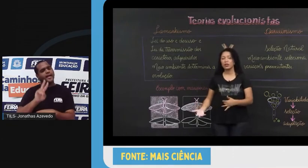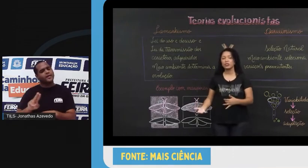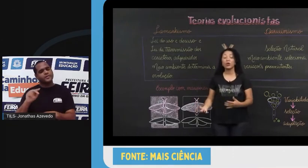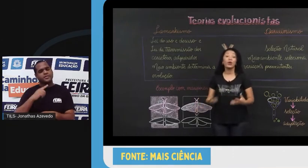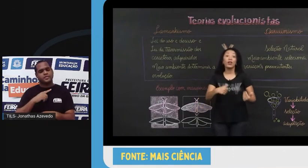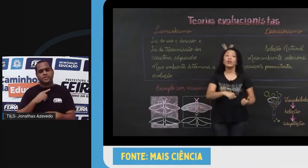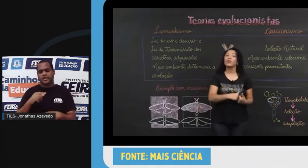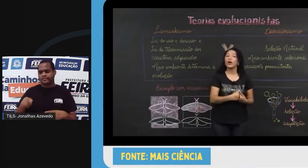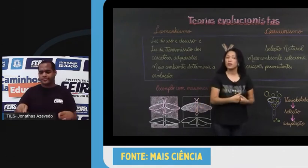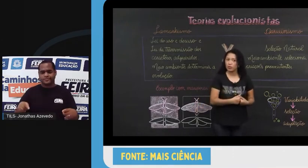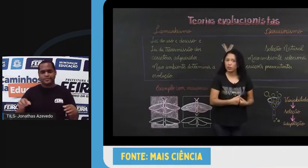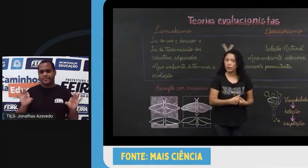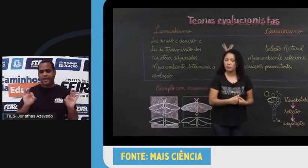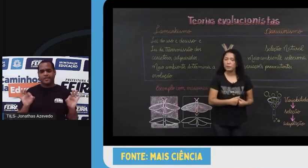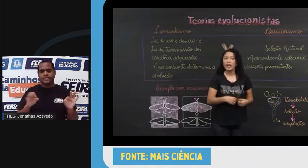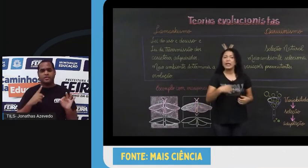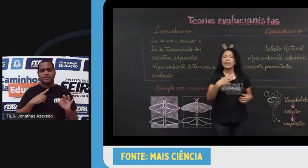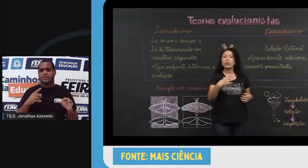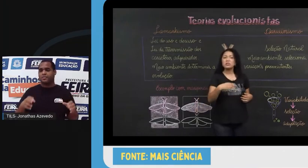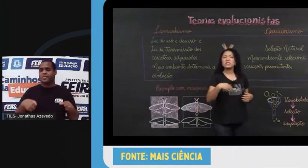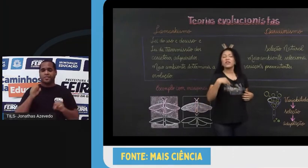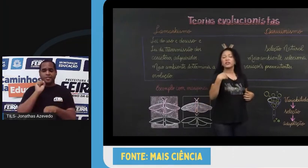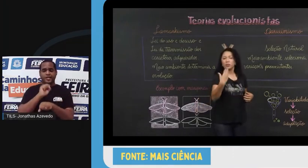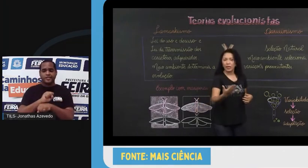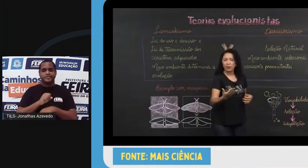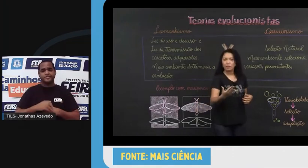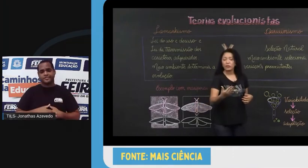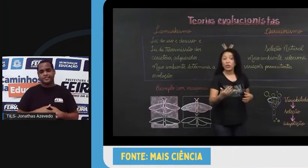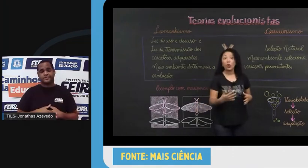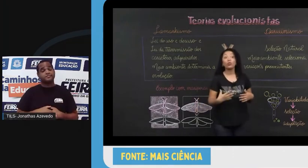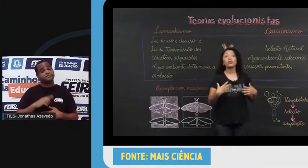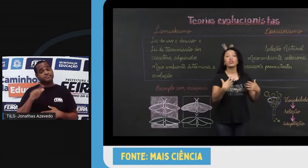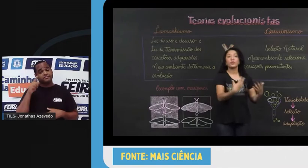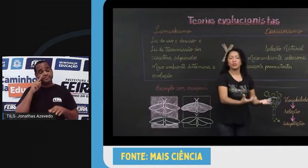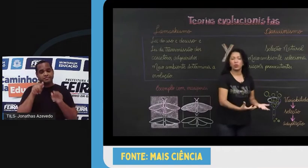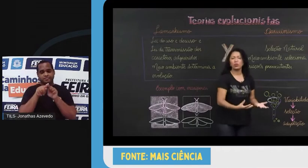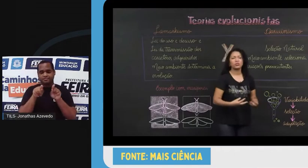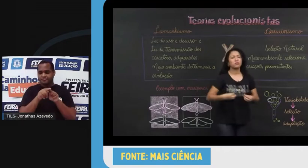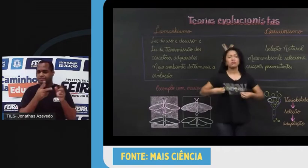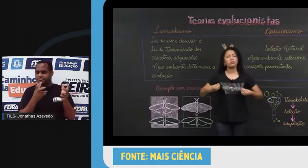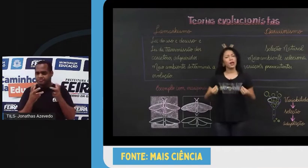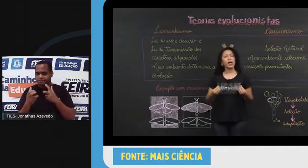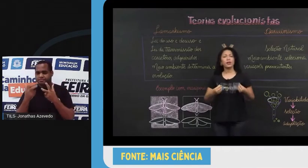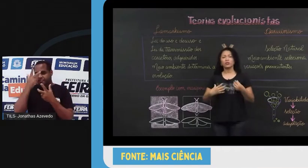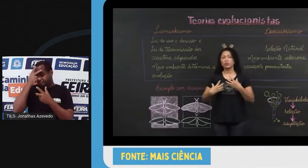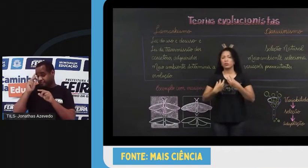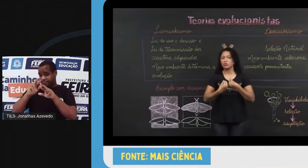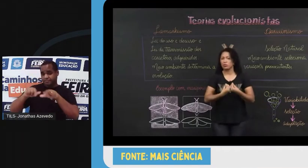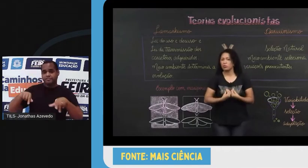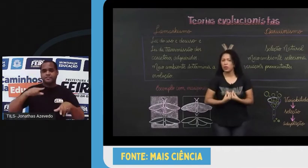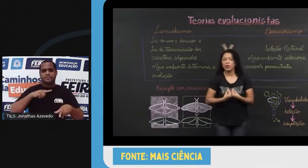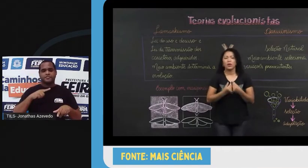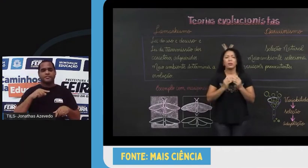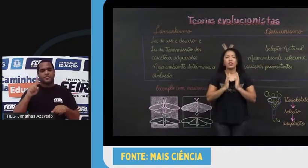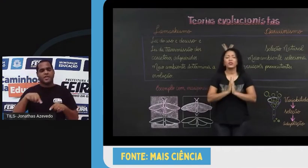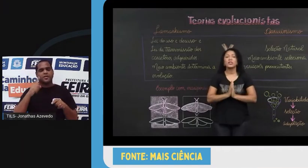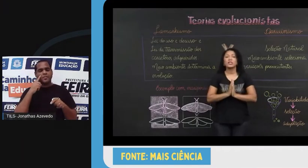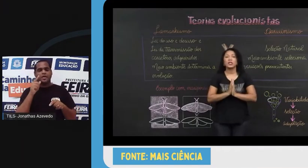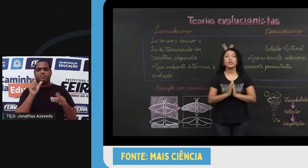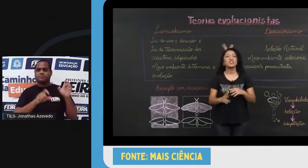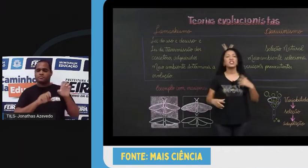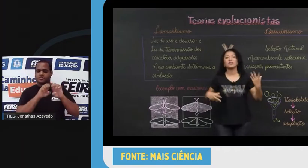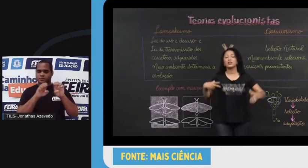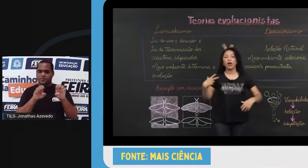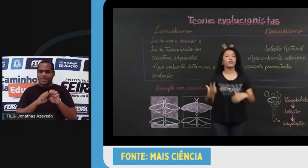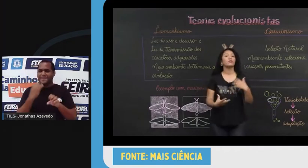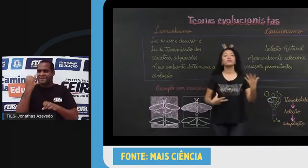muito aquela região levou a essa atrofia. E observava também que outras pessoas, magras, com uma estrutura mais